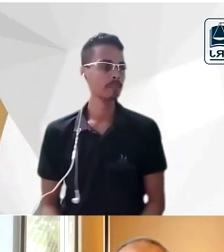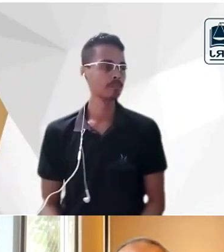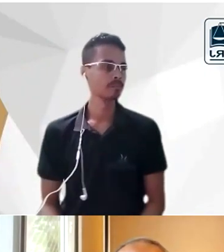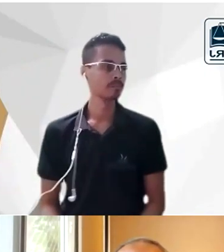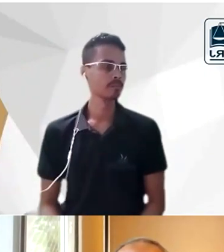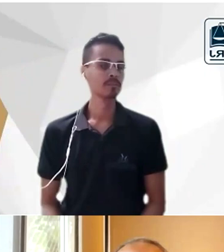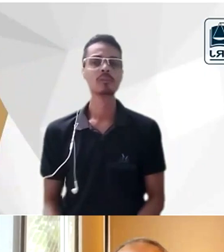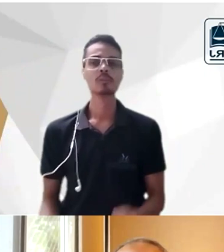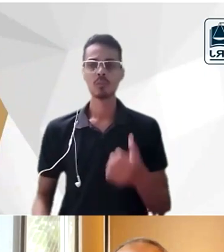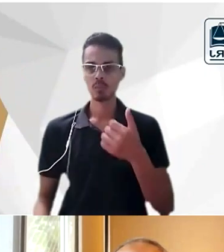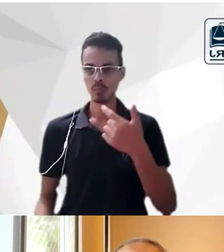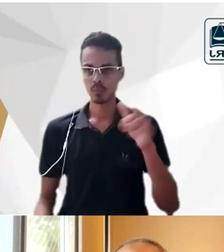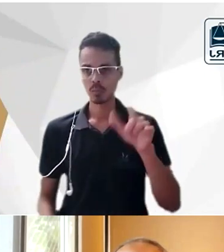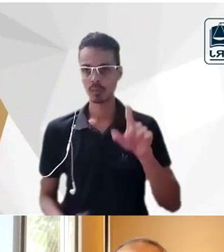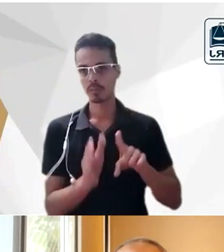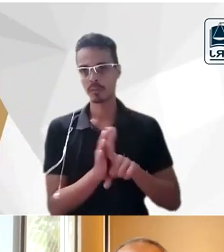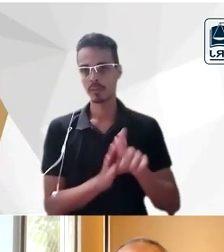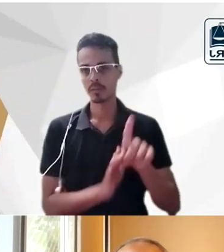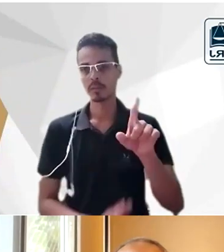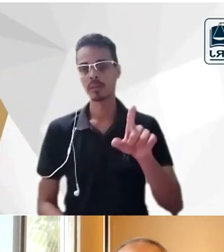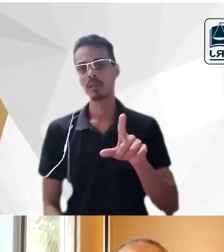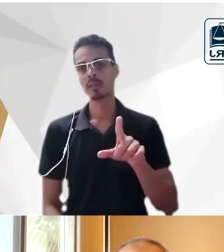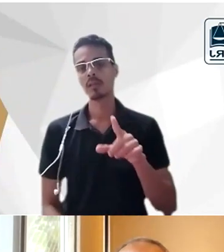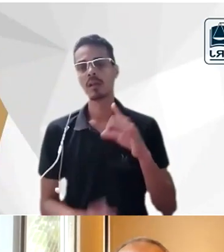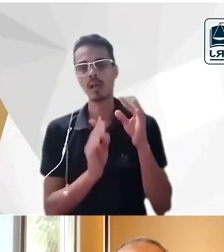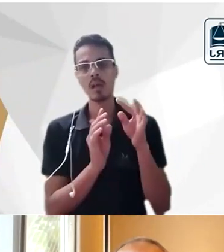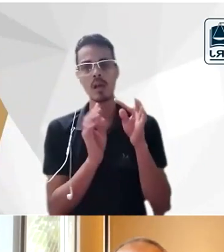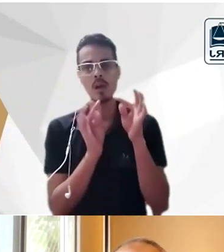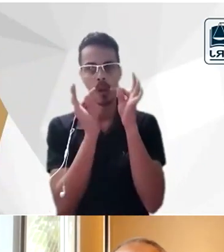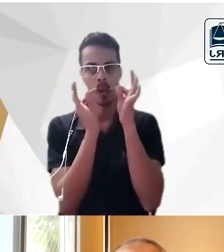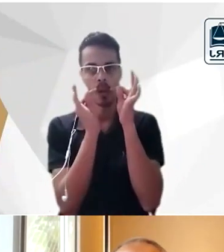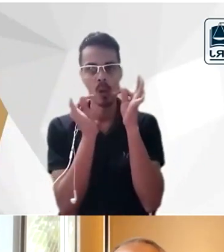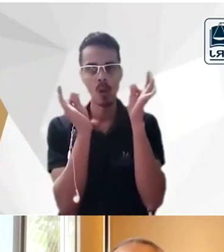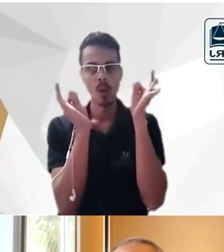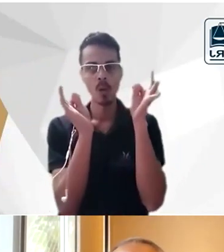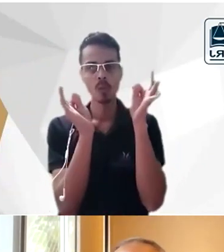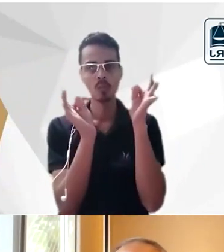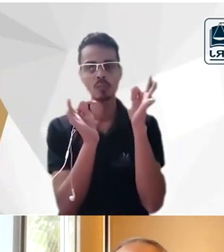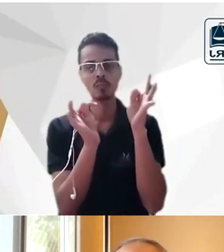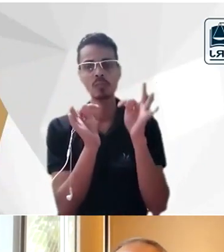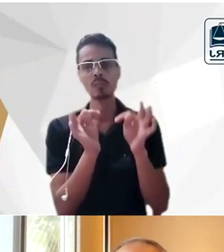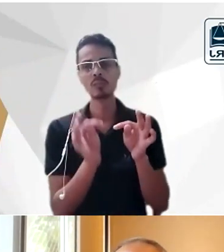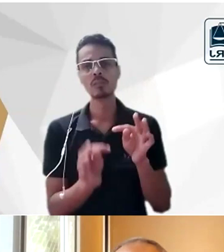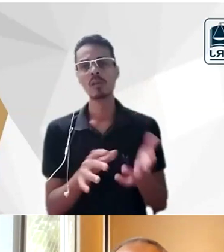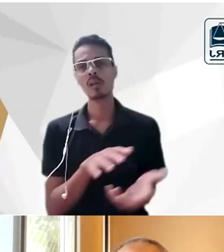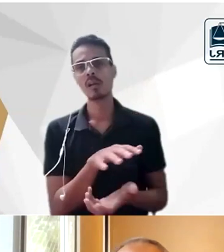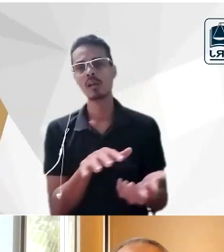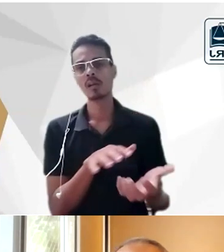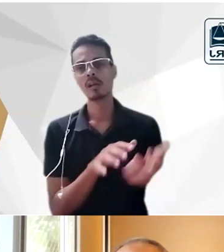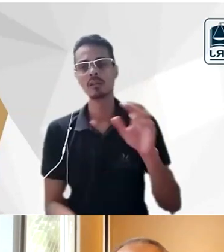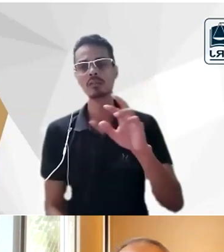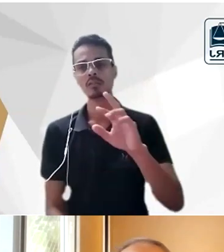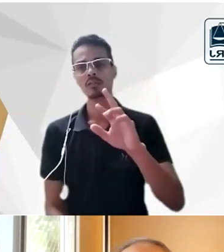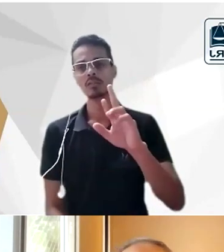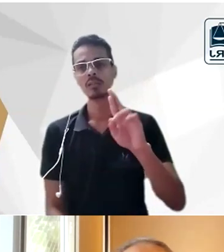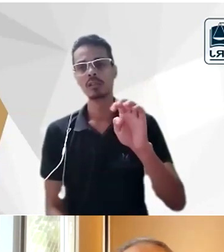a questão da crítica que o Tobias Barreto faz a filosofia da história hegeliana já que é um historiador eu queria falasse um